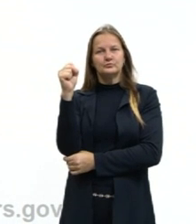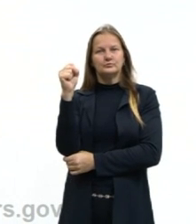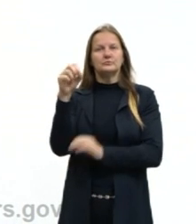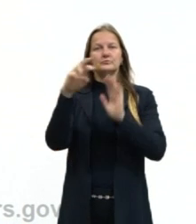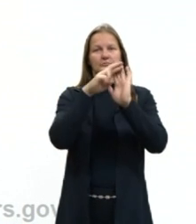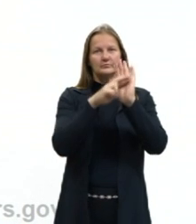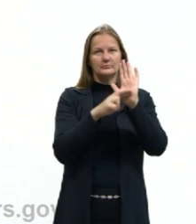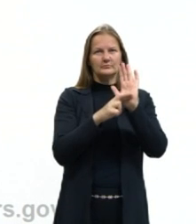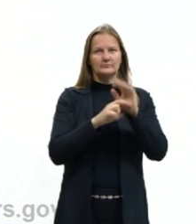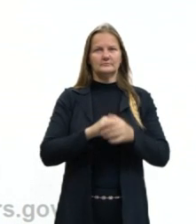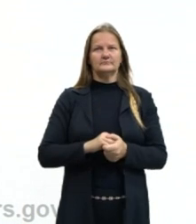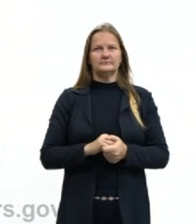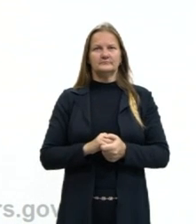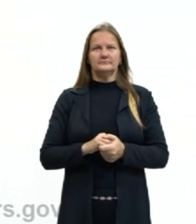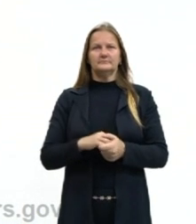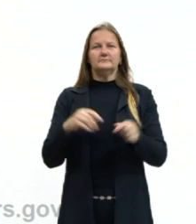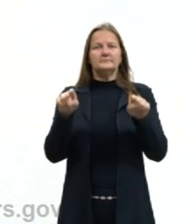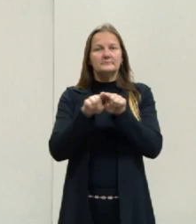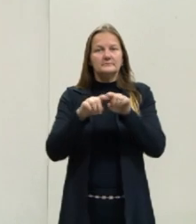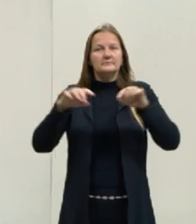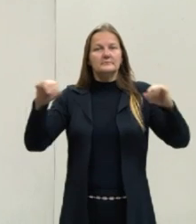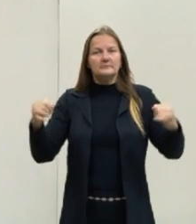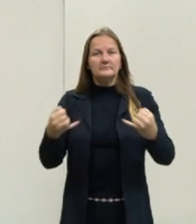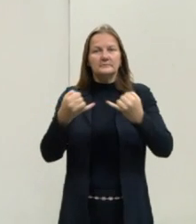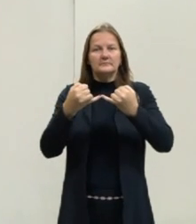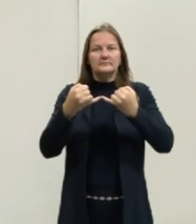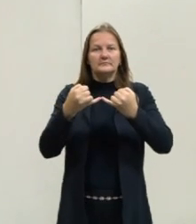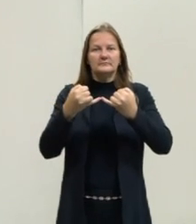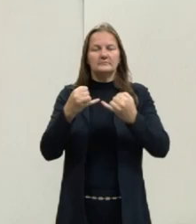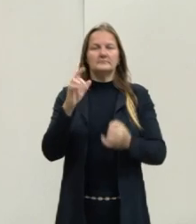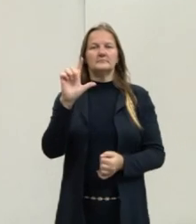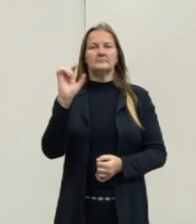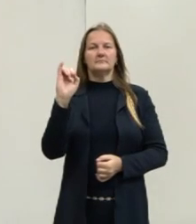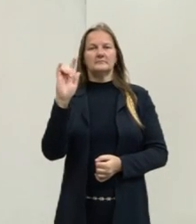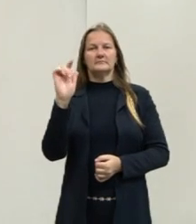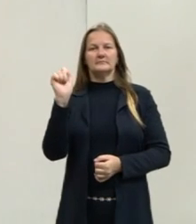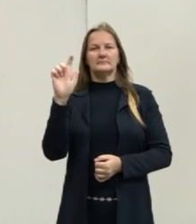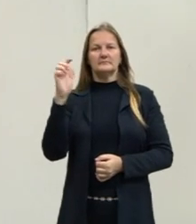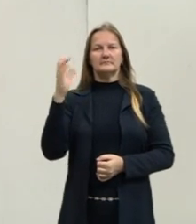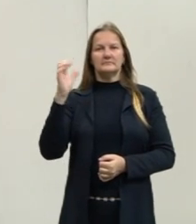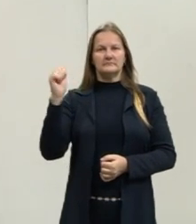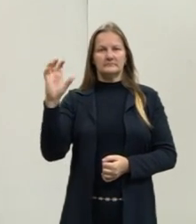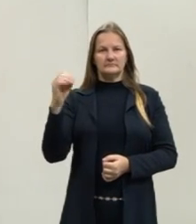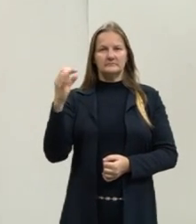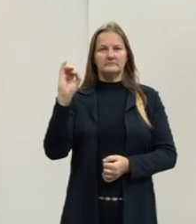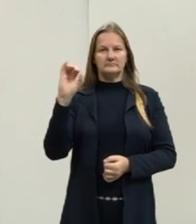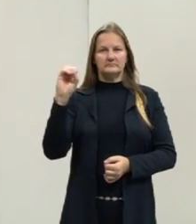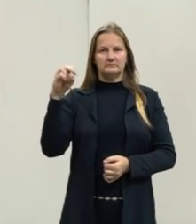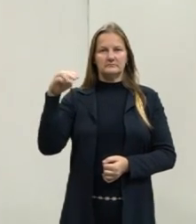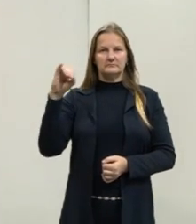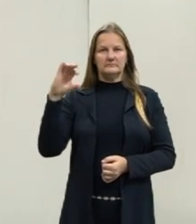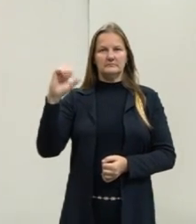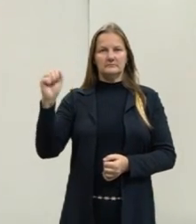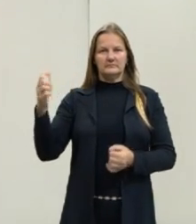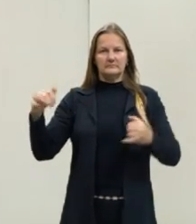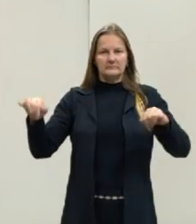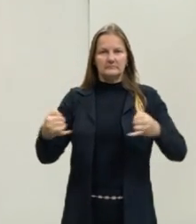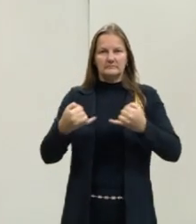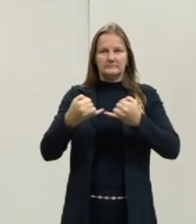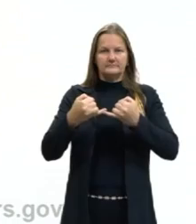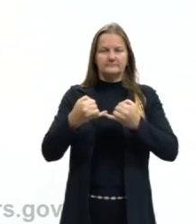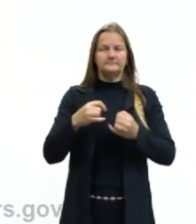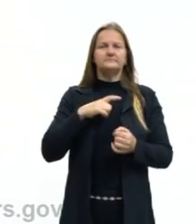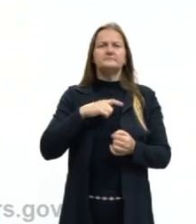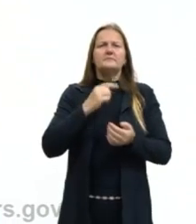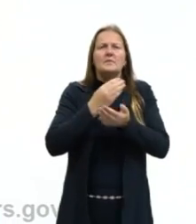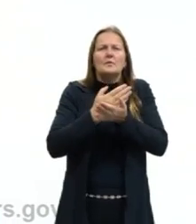e também vamos ver um pouquinho de ligação iônica. Antes de falar das ligações químicas, vamos